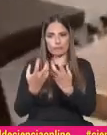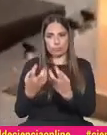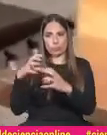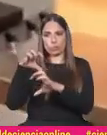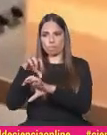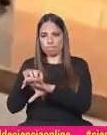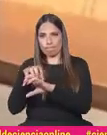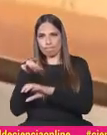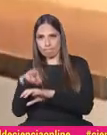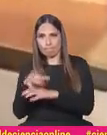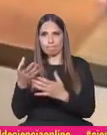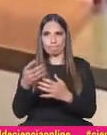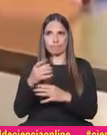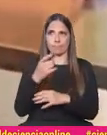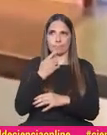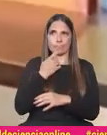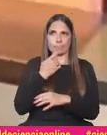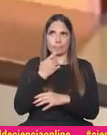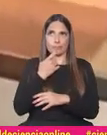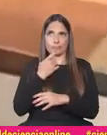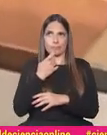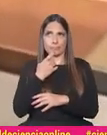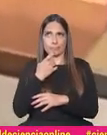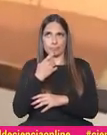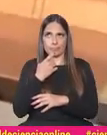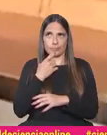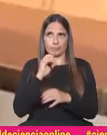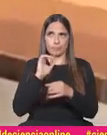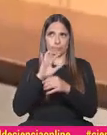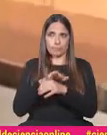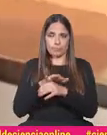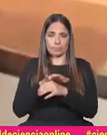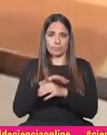transição de rochas que visitaram no fundo